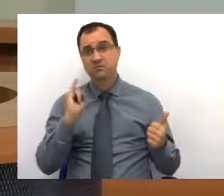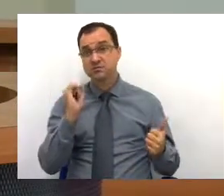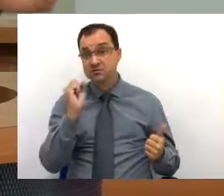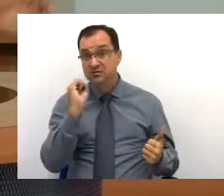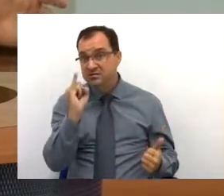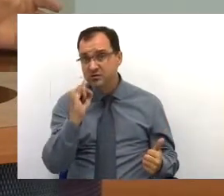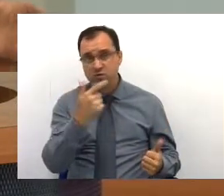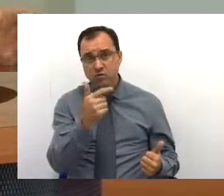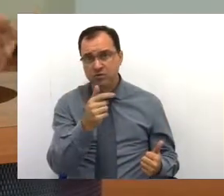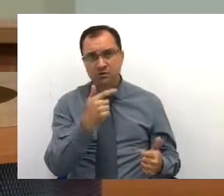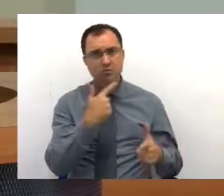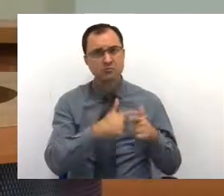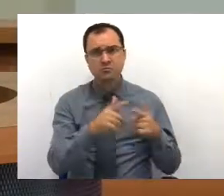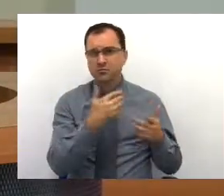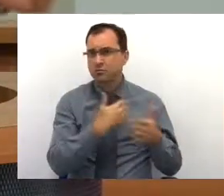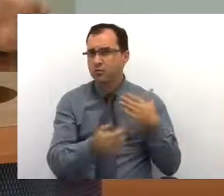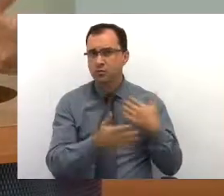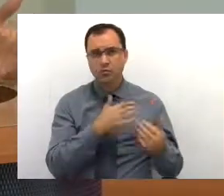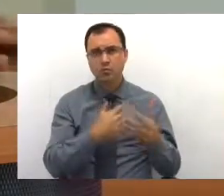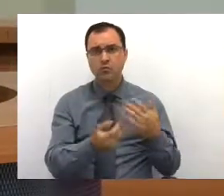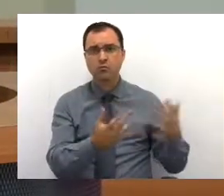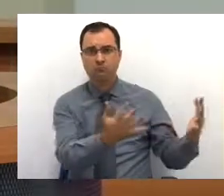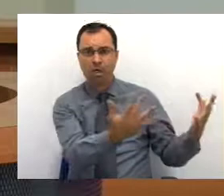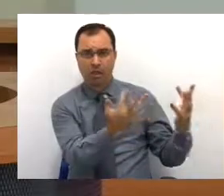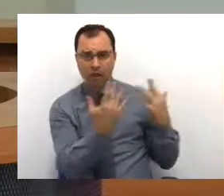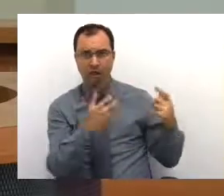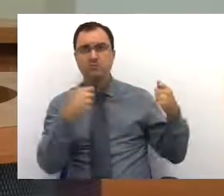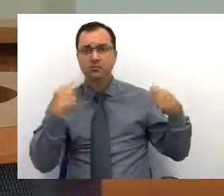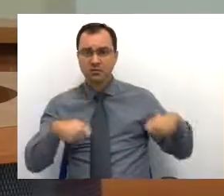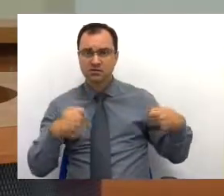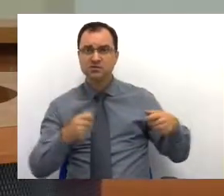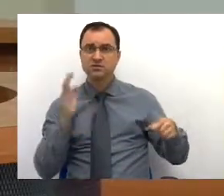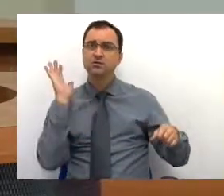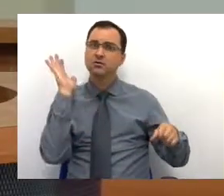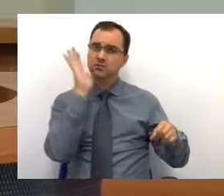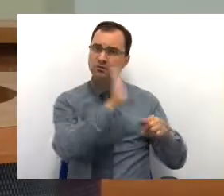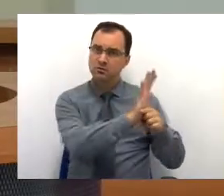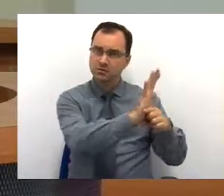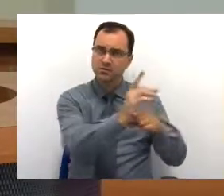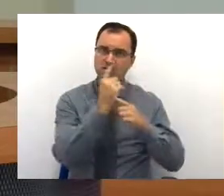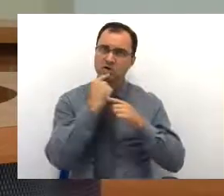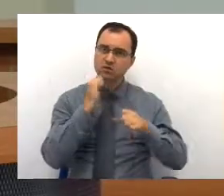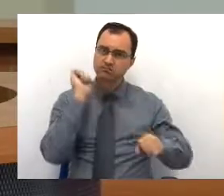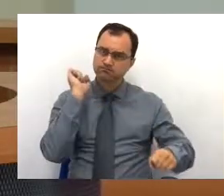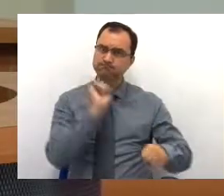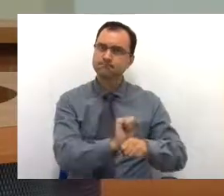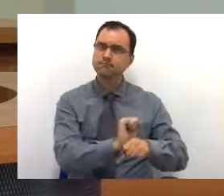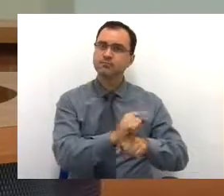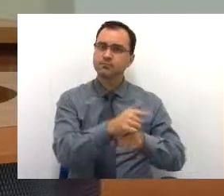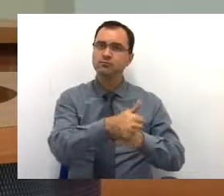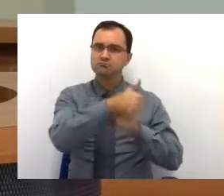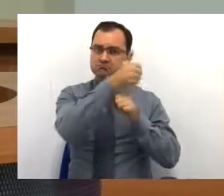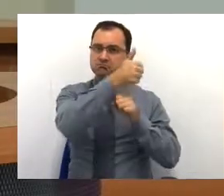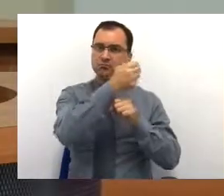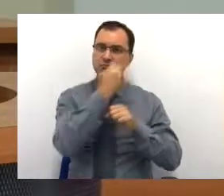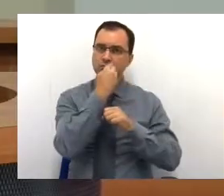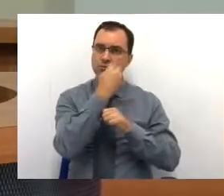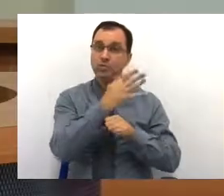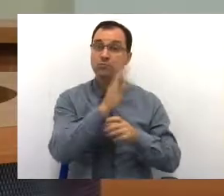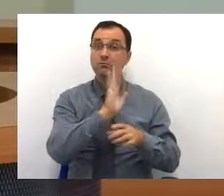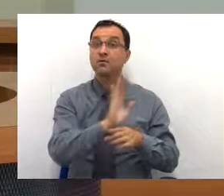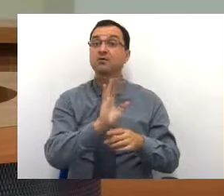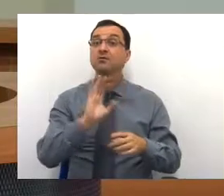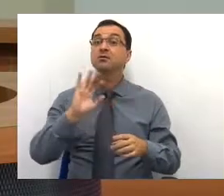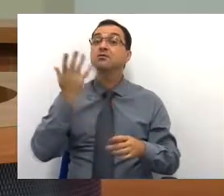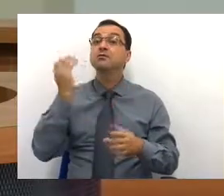não importa de quem é o problema, o gargalo vem vindo, tem que, de uma forma, tem que estancar o sangramento. E essa é uma maneira de estancar. Só